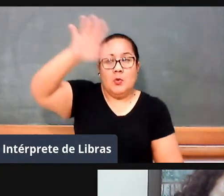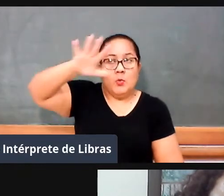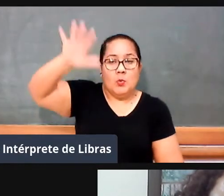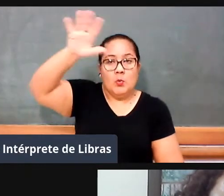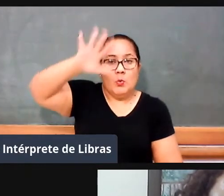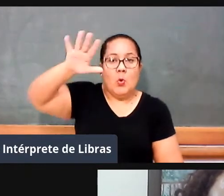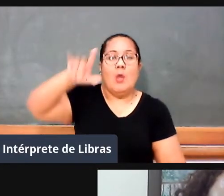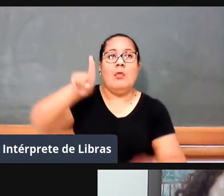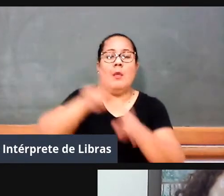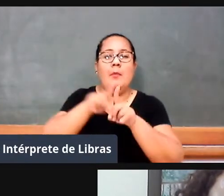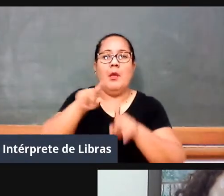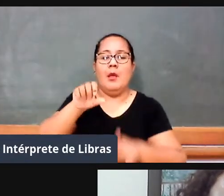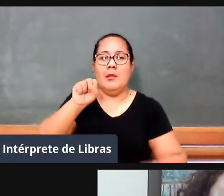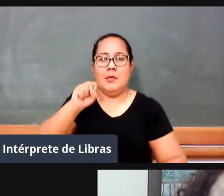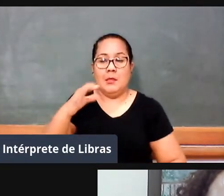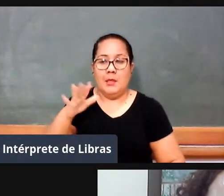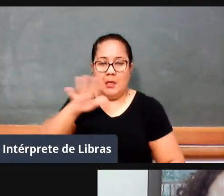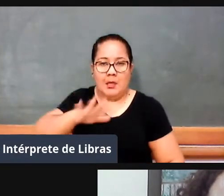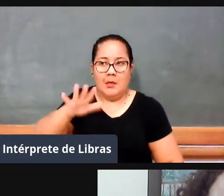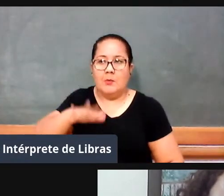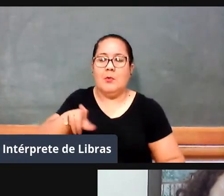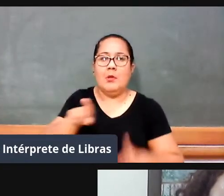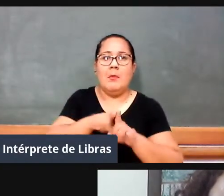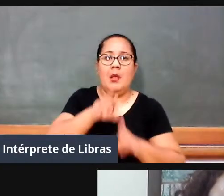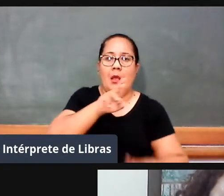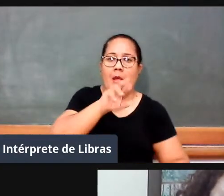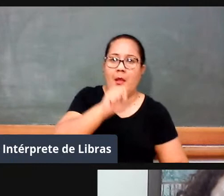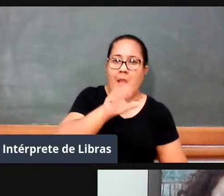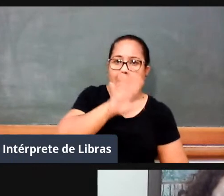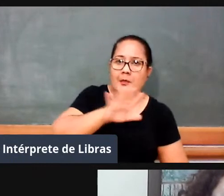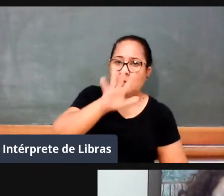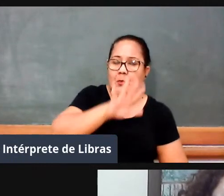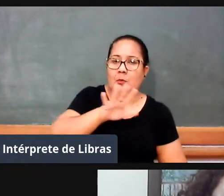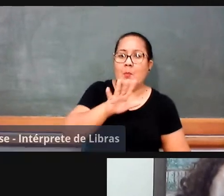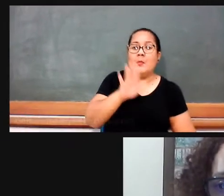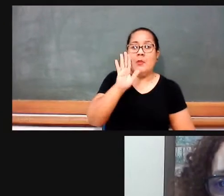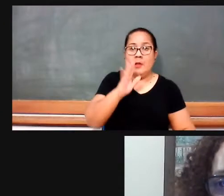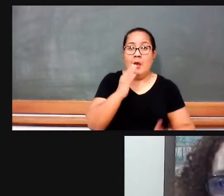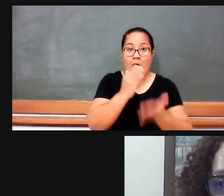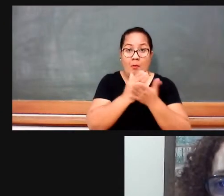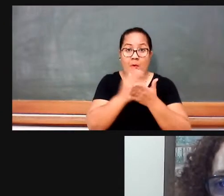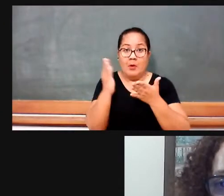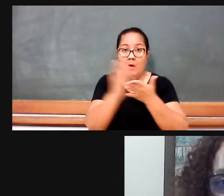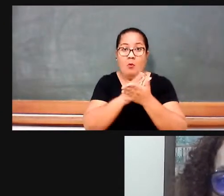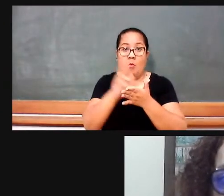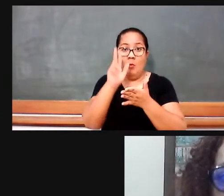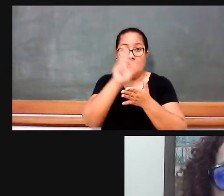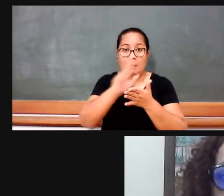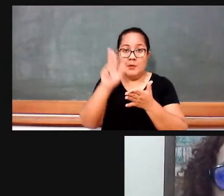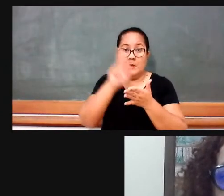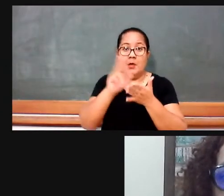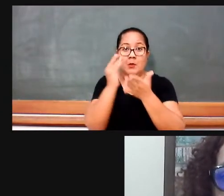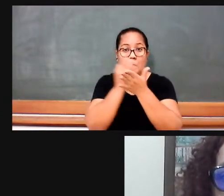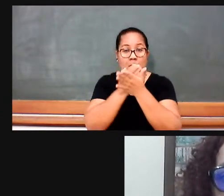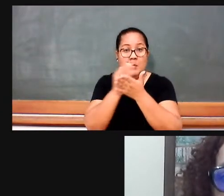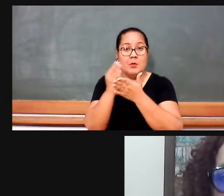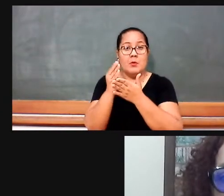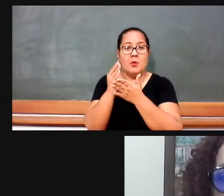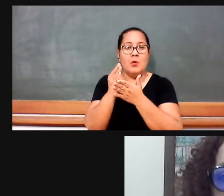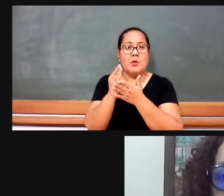de Santa Catarina, no Rio Grande do Sul, né, tem até textos que contam essa experiência de introdução dessa